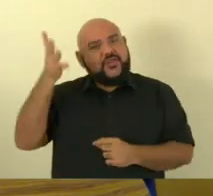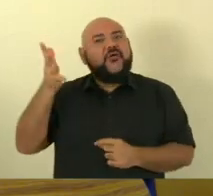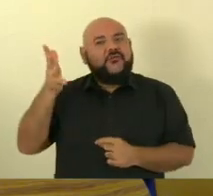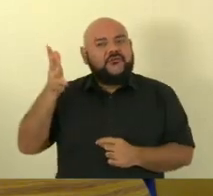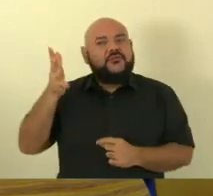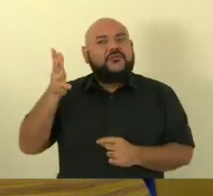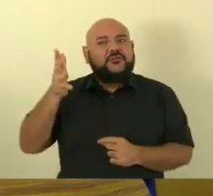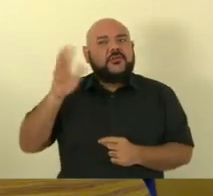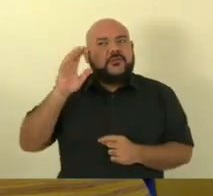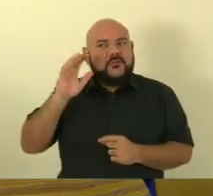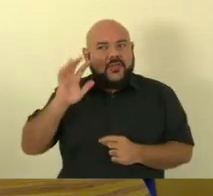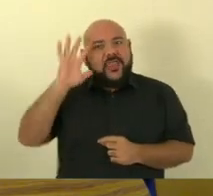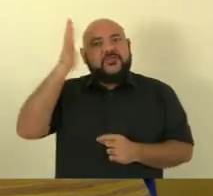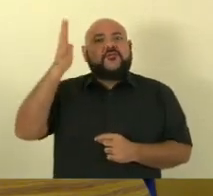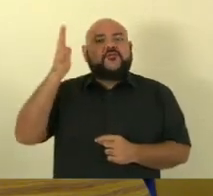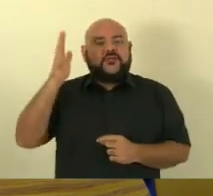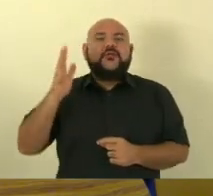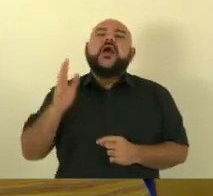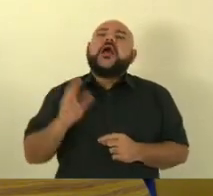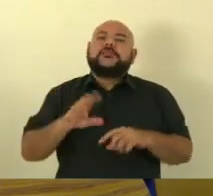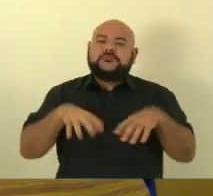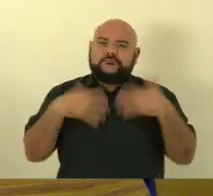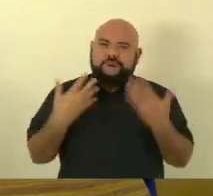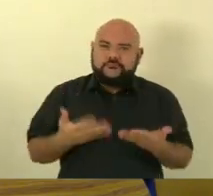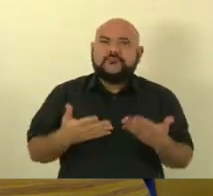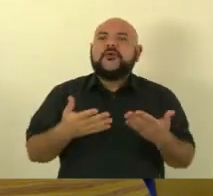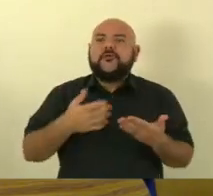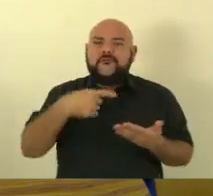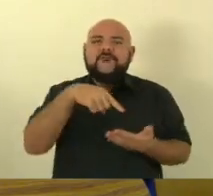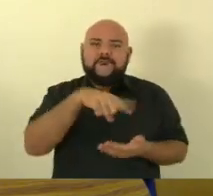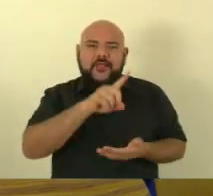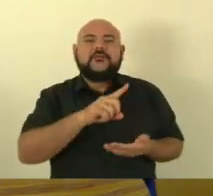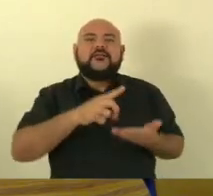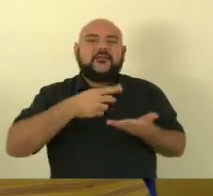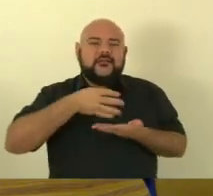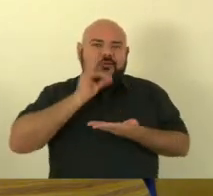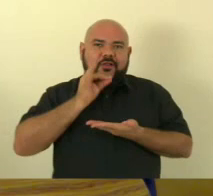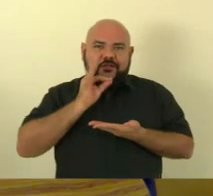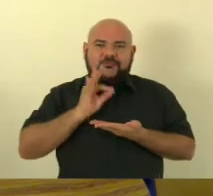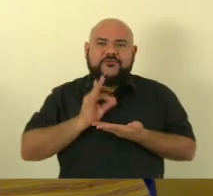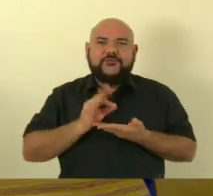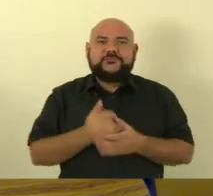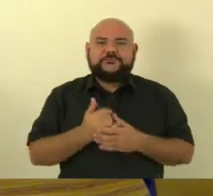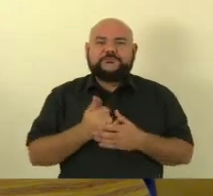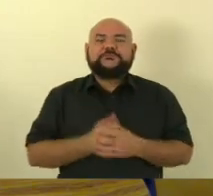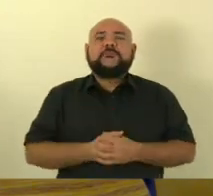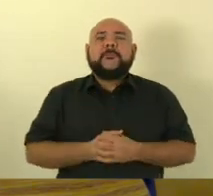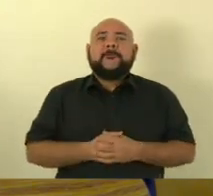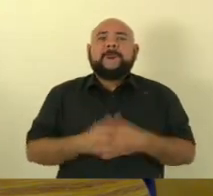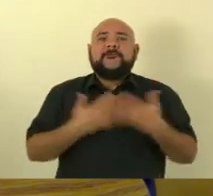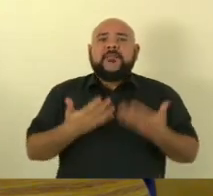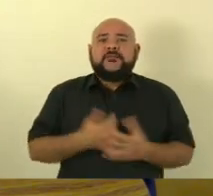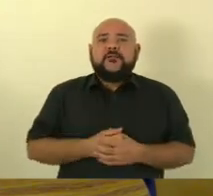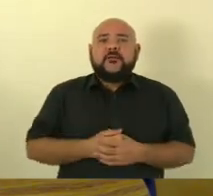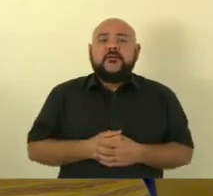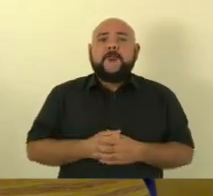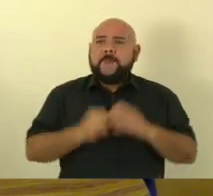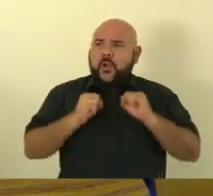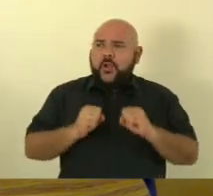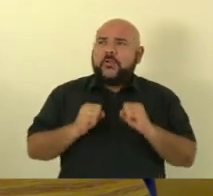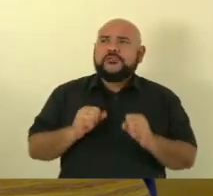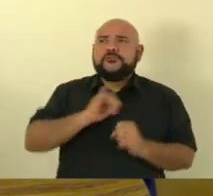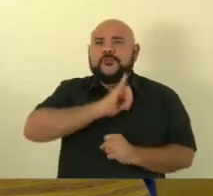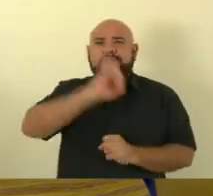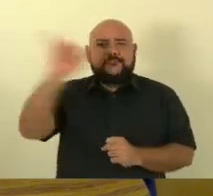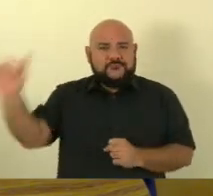David Diniz que naturalmente deve estar olhando aí na sua televisão e pode passar informação para o Renato Casagrande que essa semana eu estou no Renato